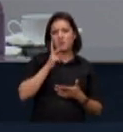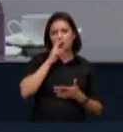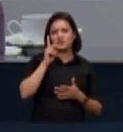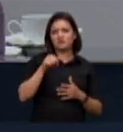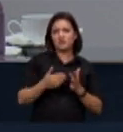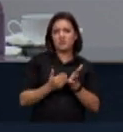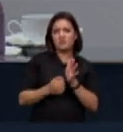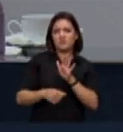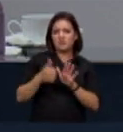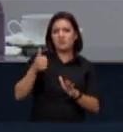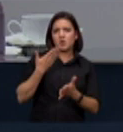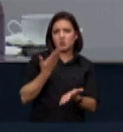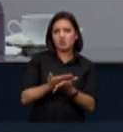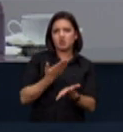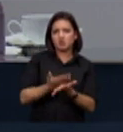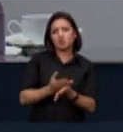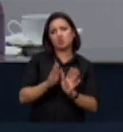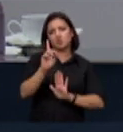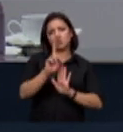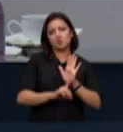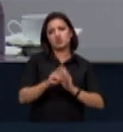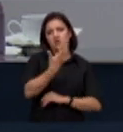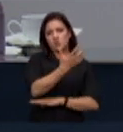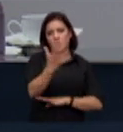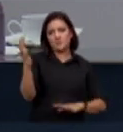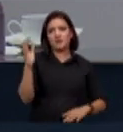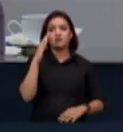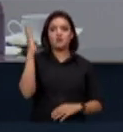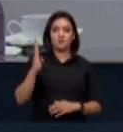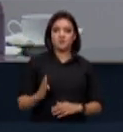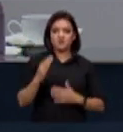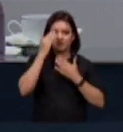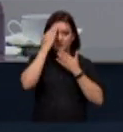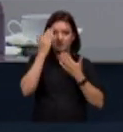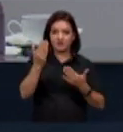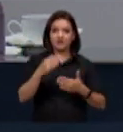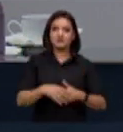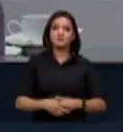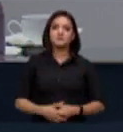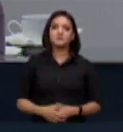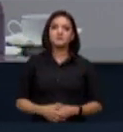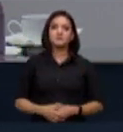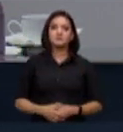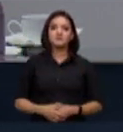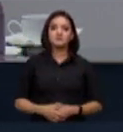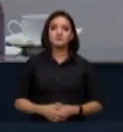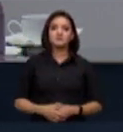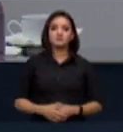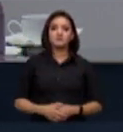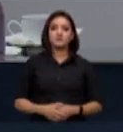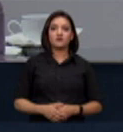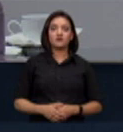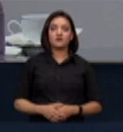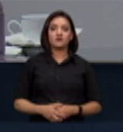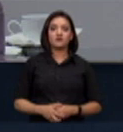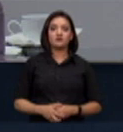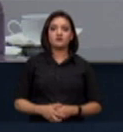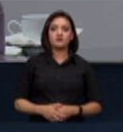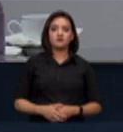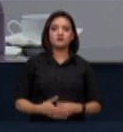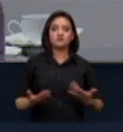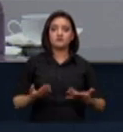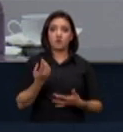estudo do direito ambiental no Brasil muito grato nós ouvimos agora o último expositor